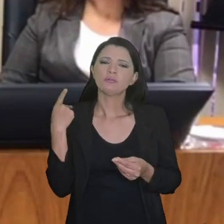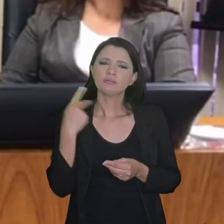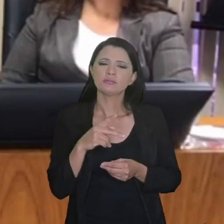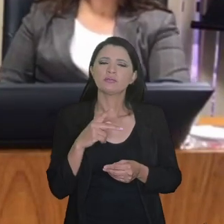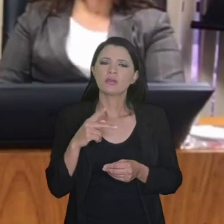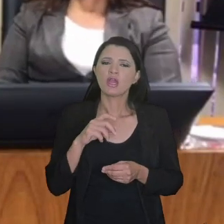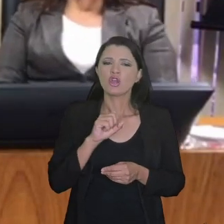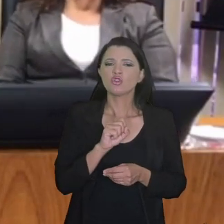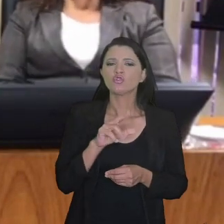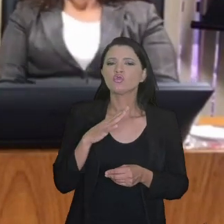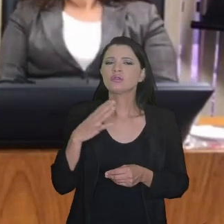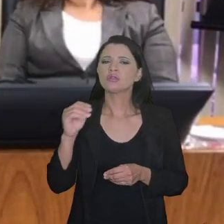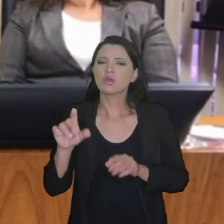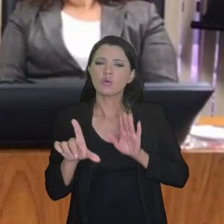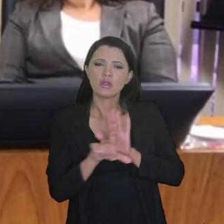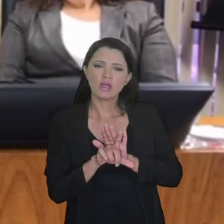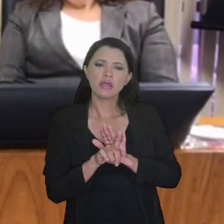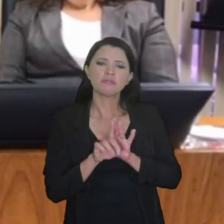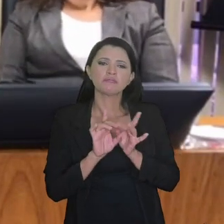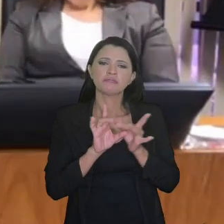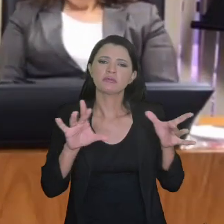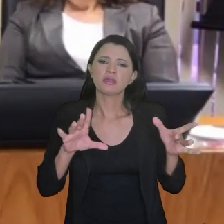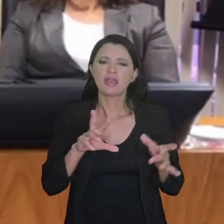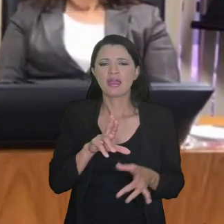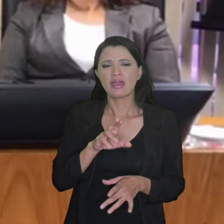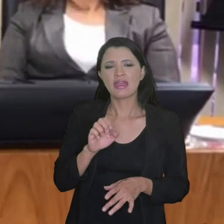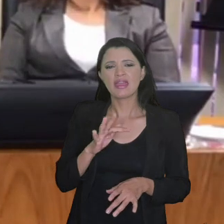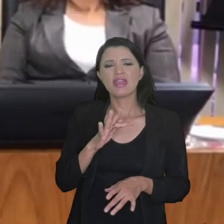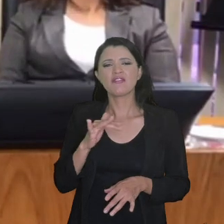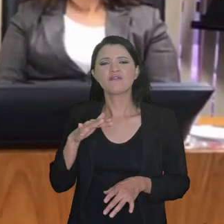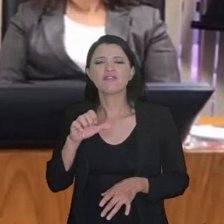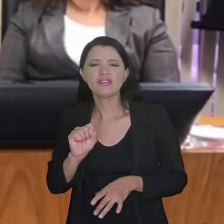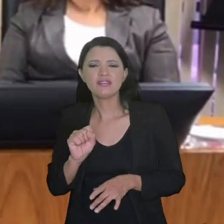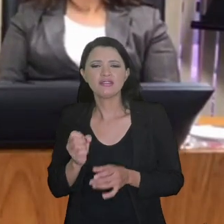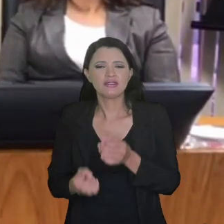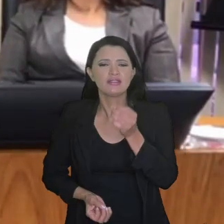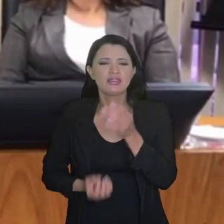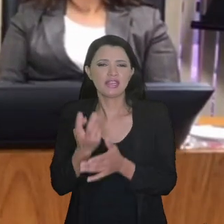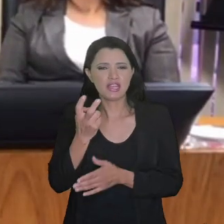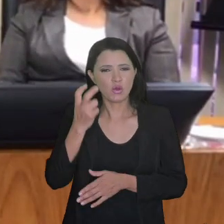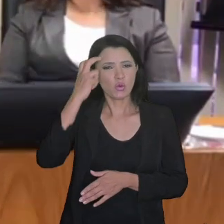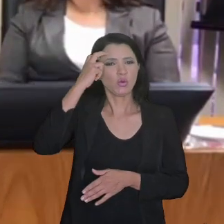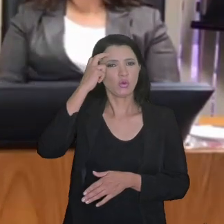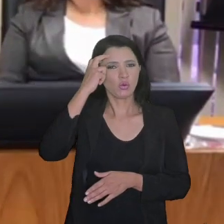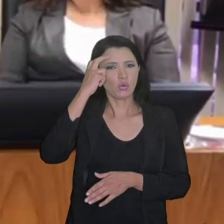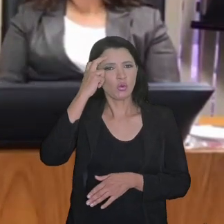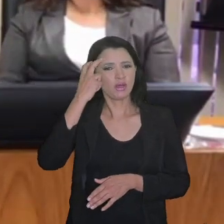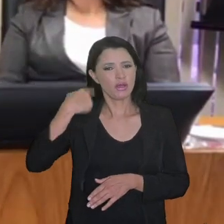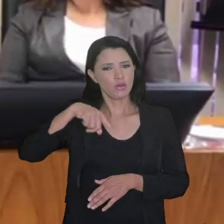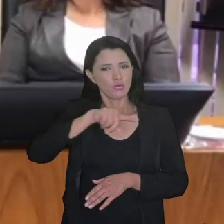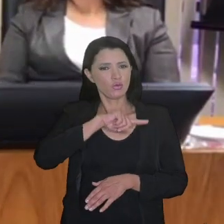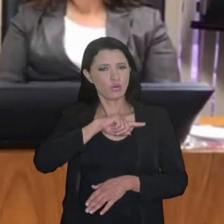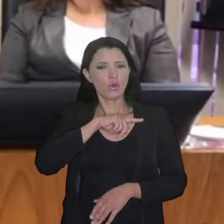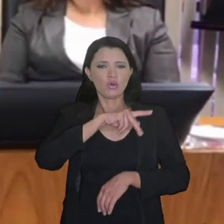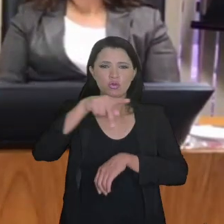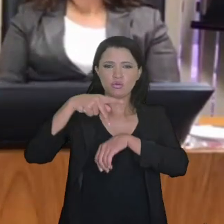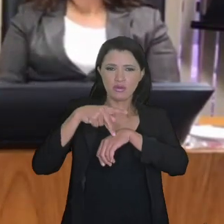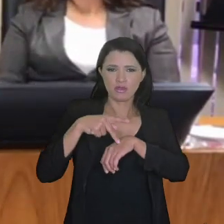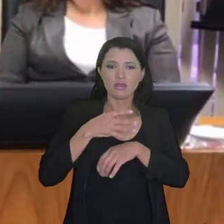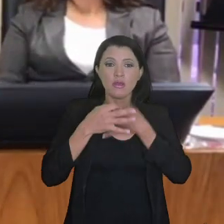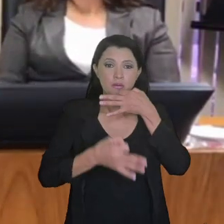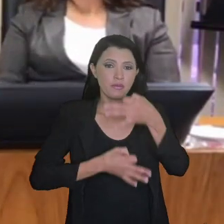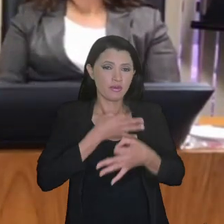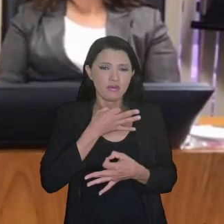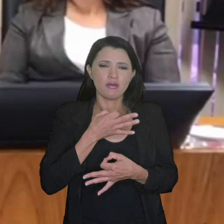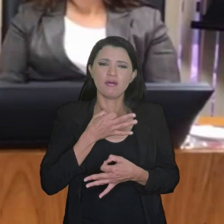a sucessão de leis permitindo o refis cria uma cultura ou criou uma cultura no nosso